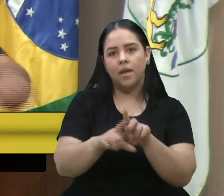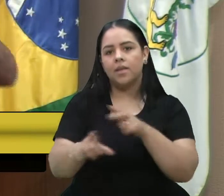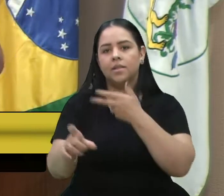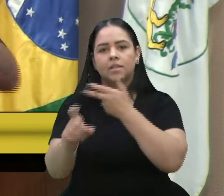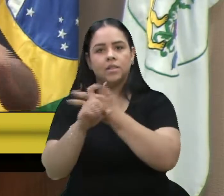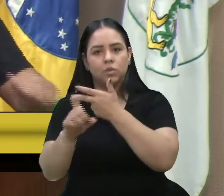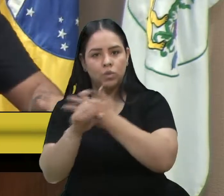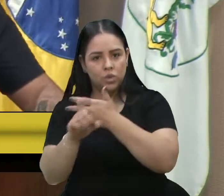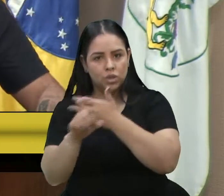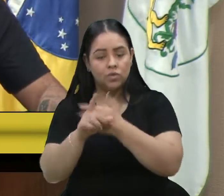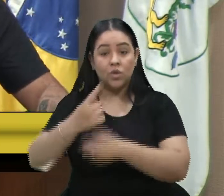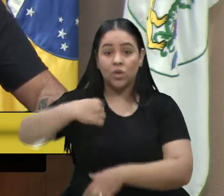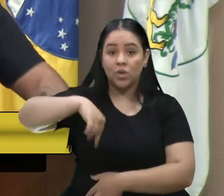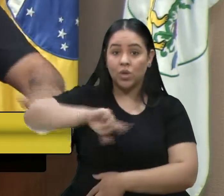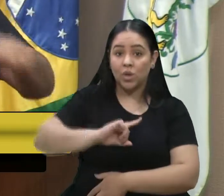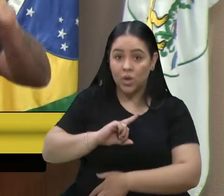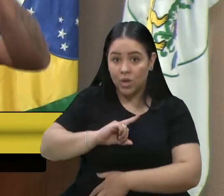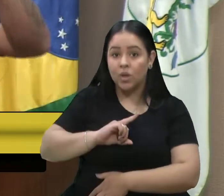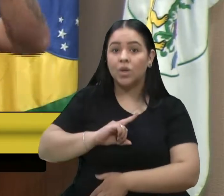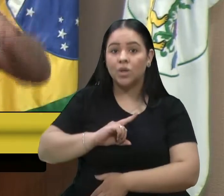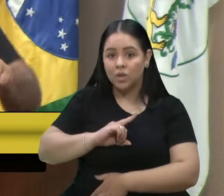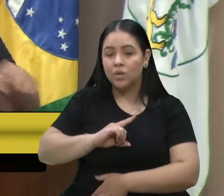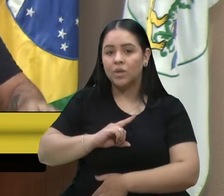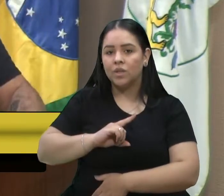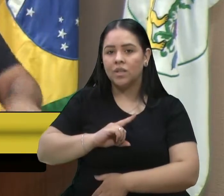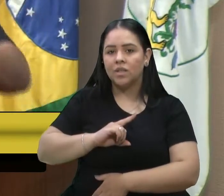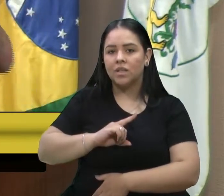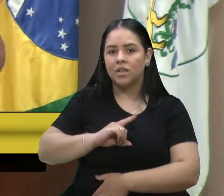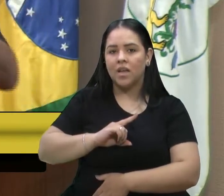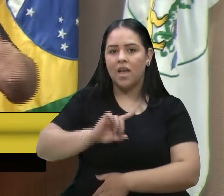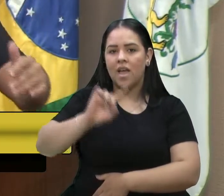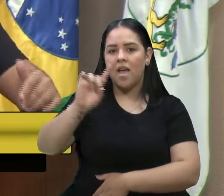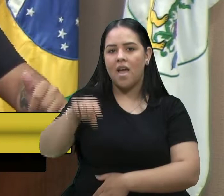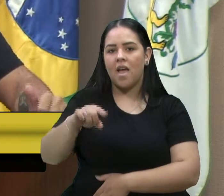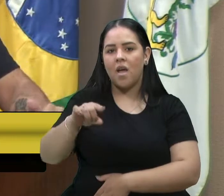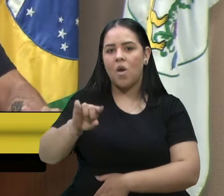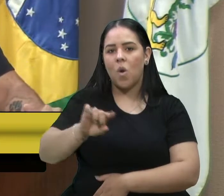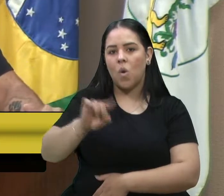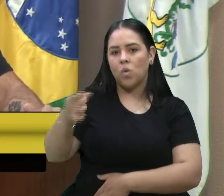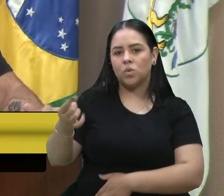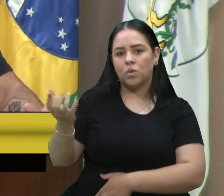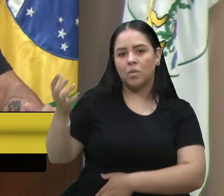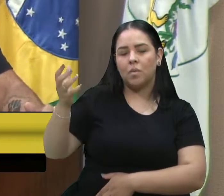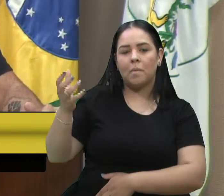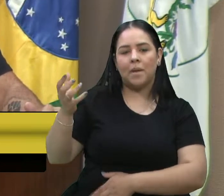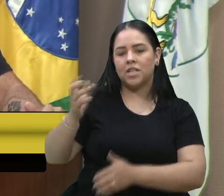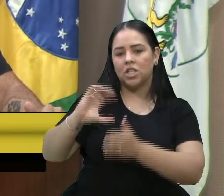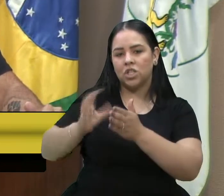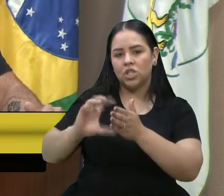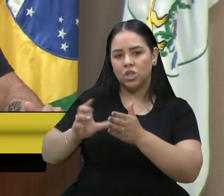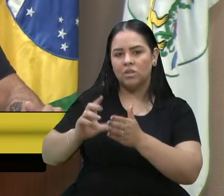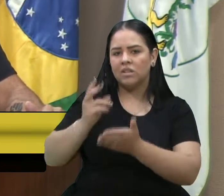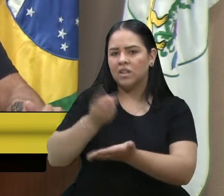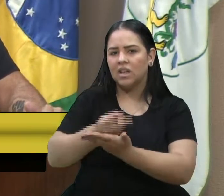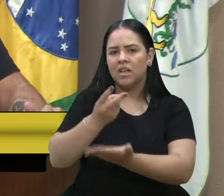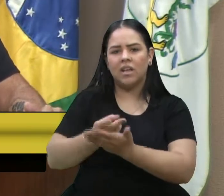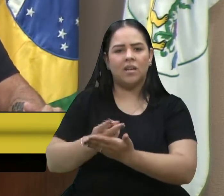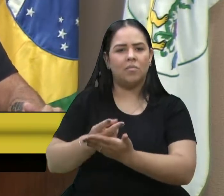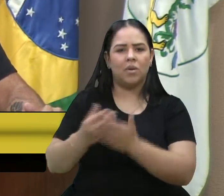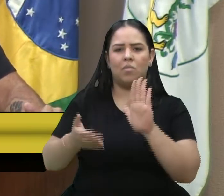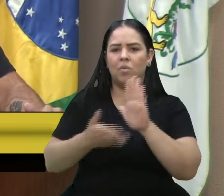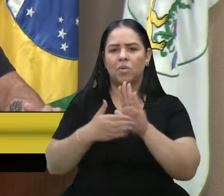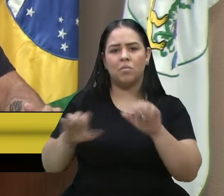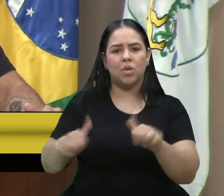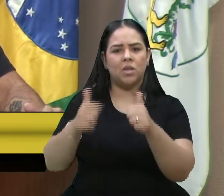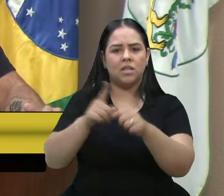Municipal, nós que somos oposição, propondo uma série de medidas para melhorar a nossa cidade, seja da